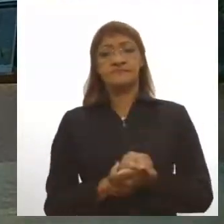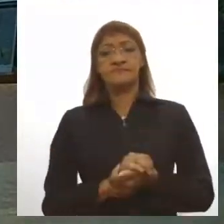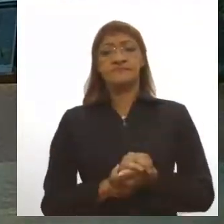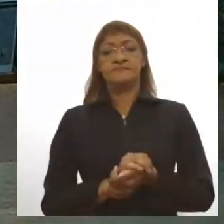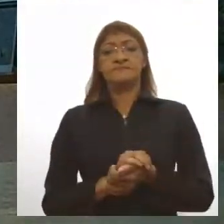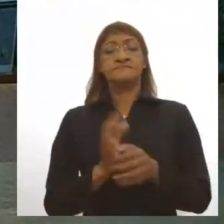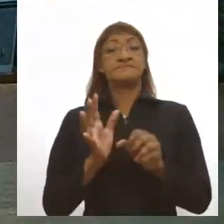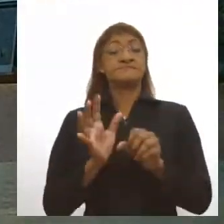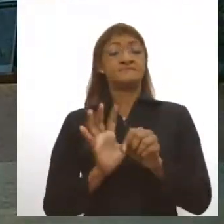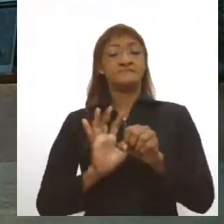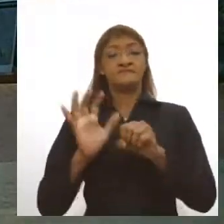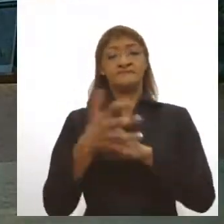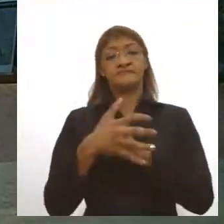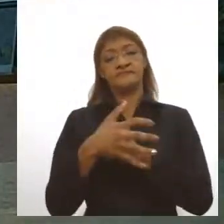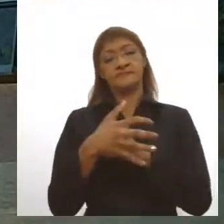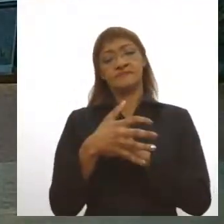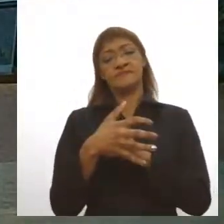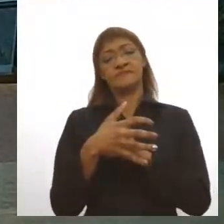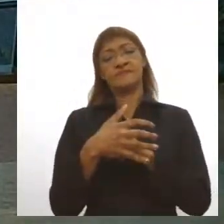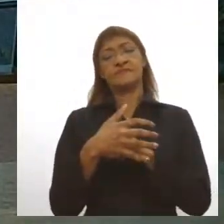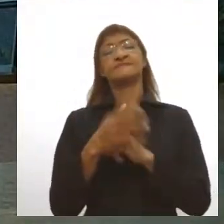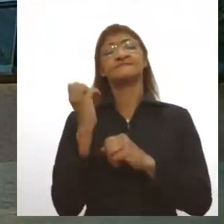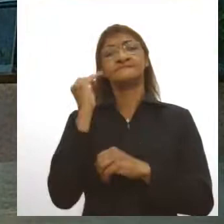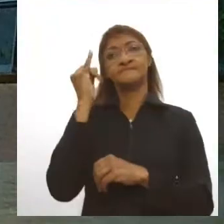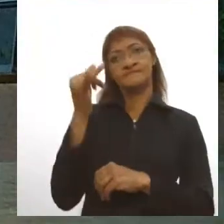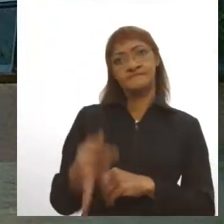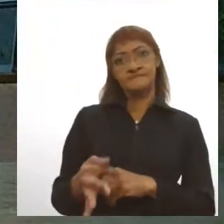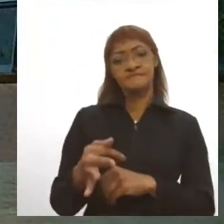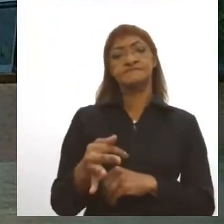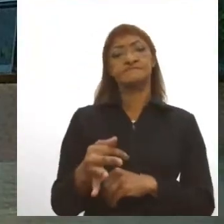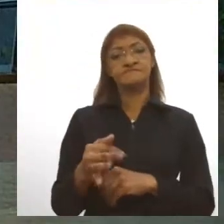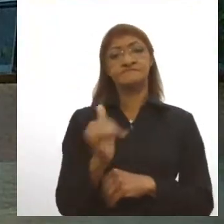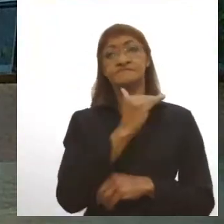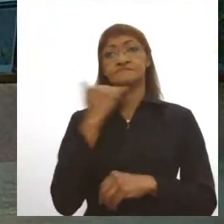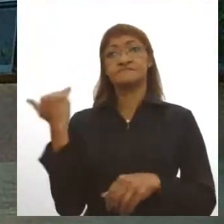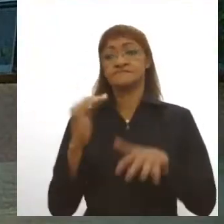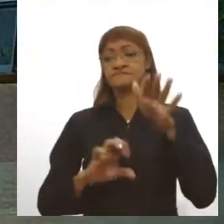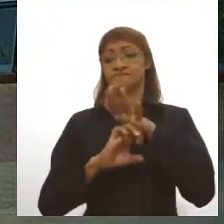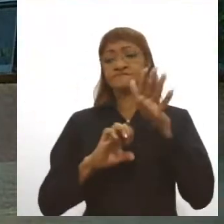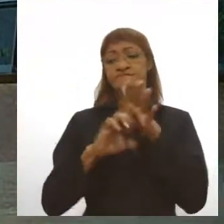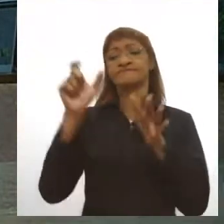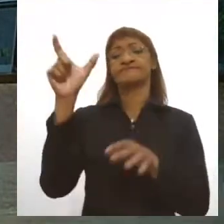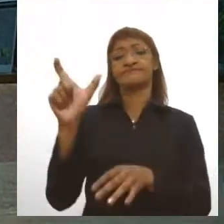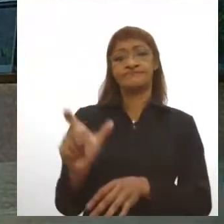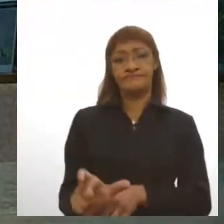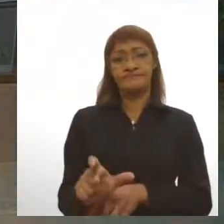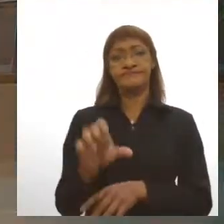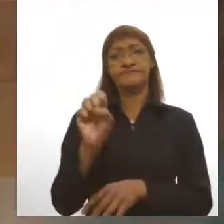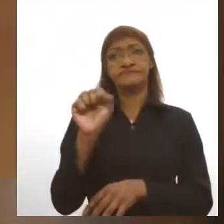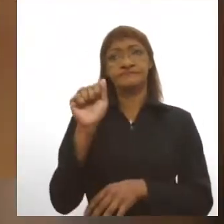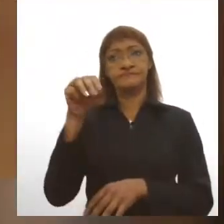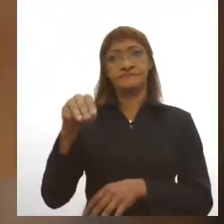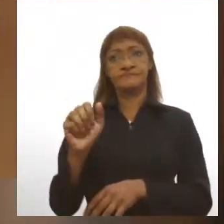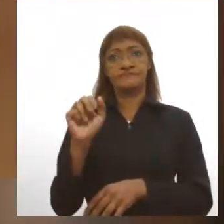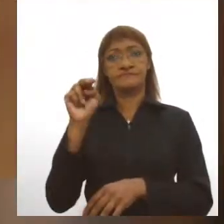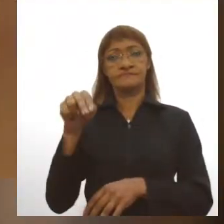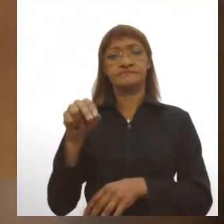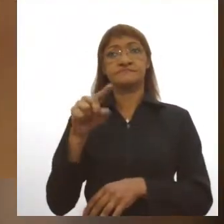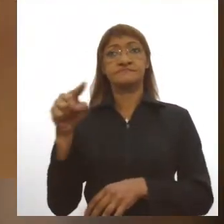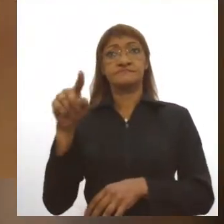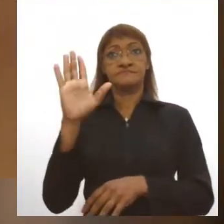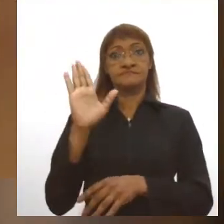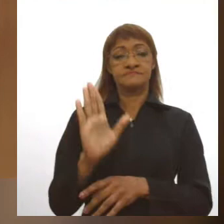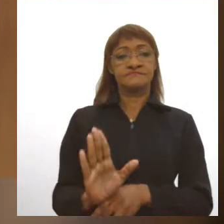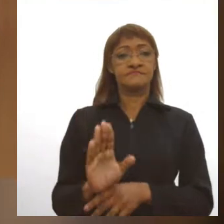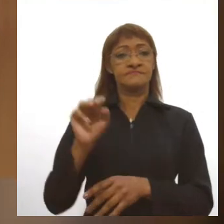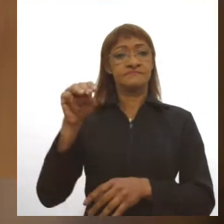-19, faleceu, nesta madrugada de sexta-feira, o empresário sergipano do Grupo Saman, Manuel Aguiar Menezes Manelito,